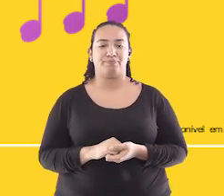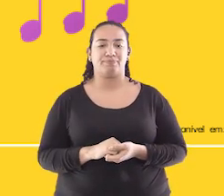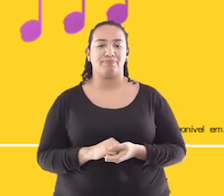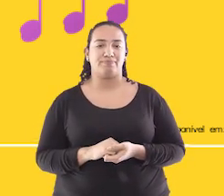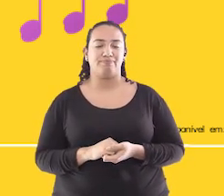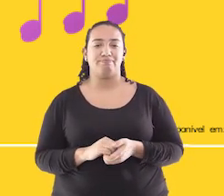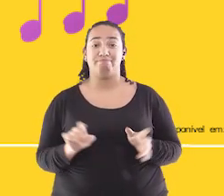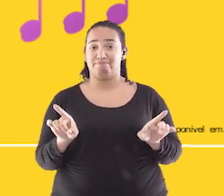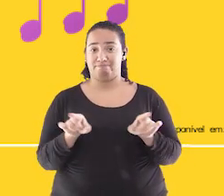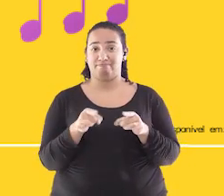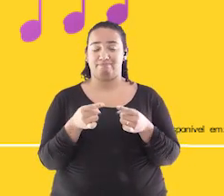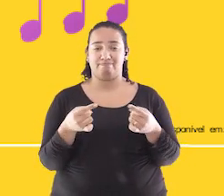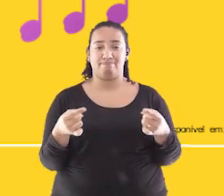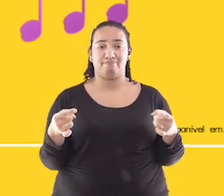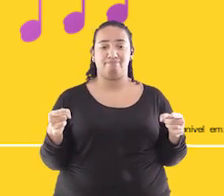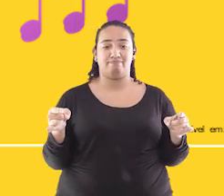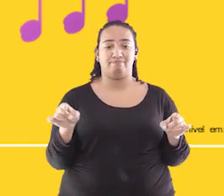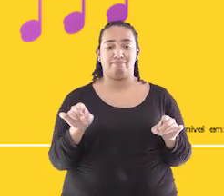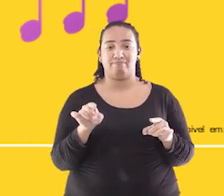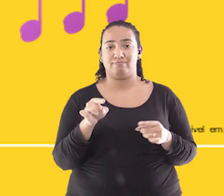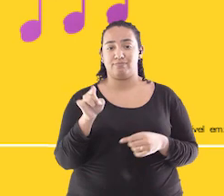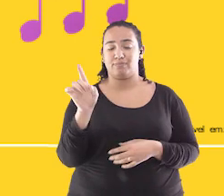É o Amor